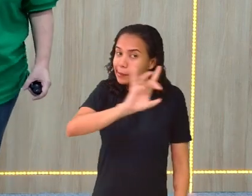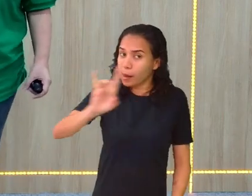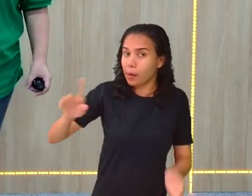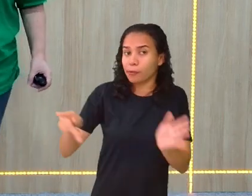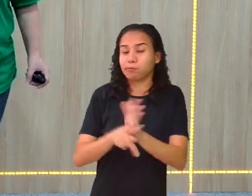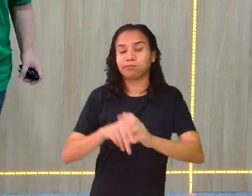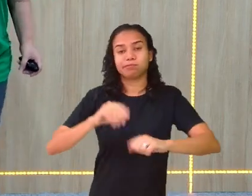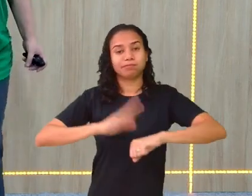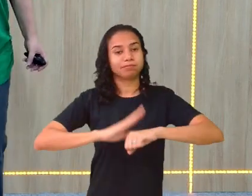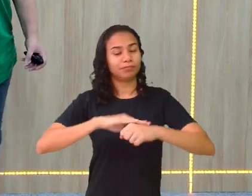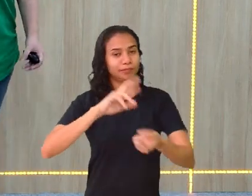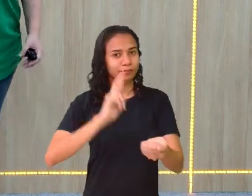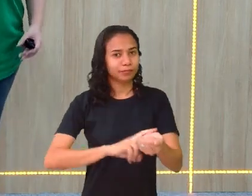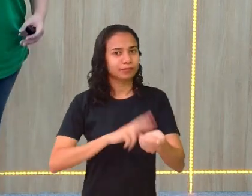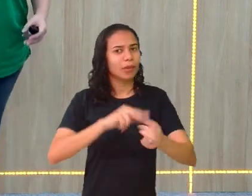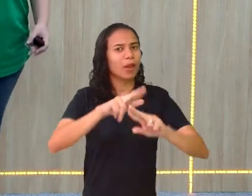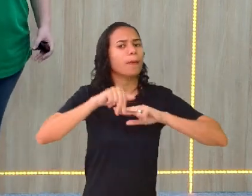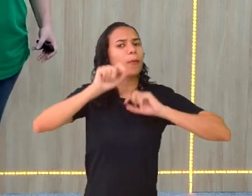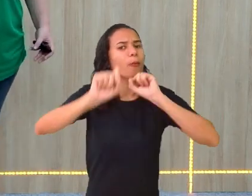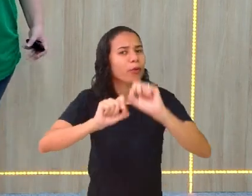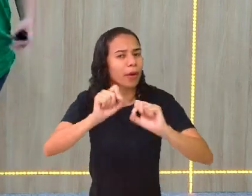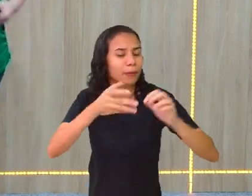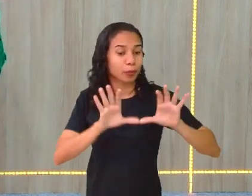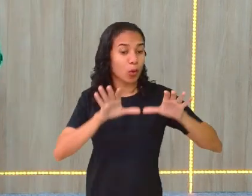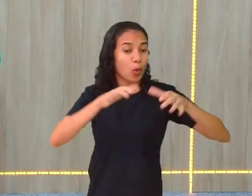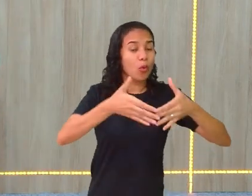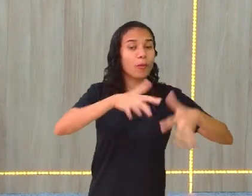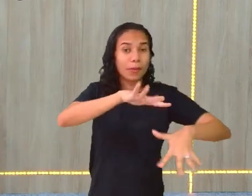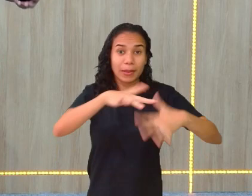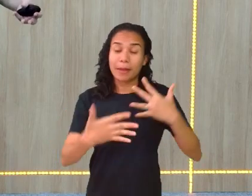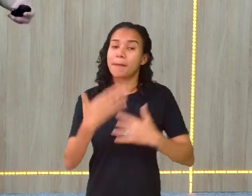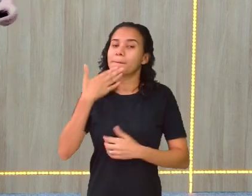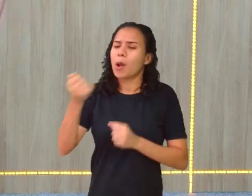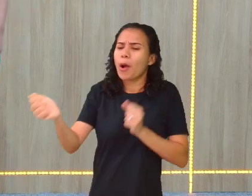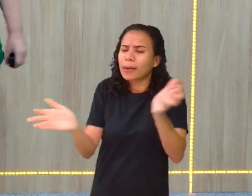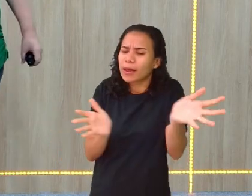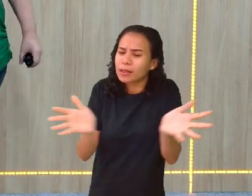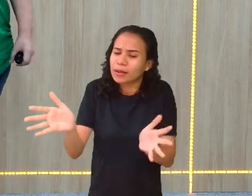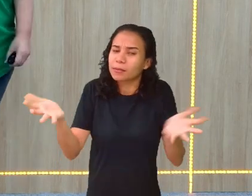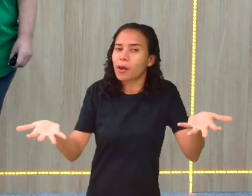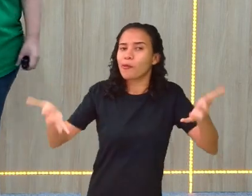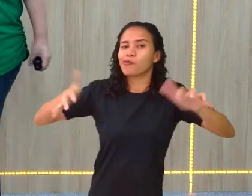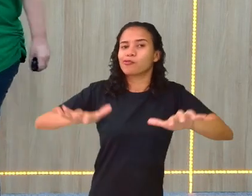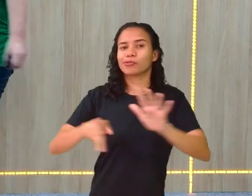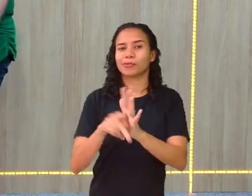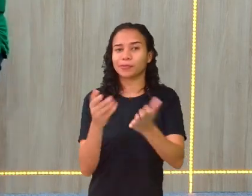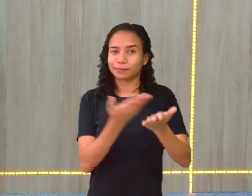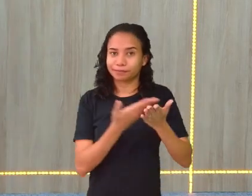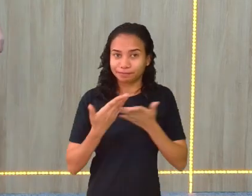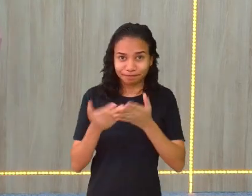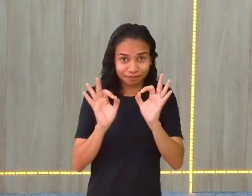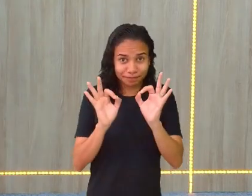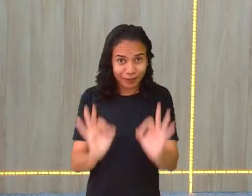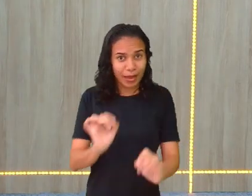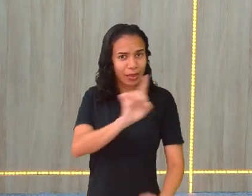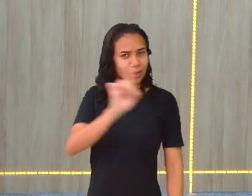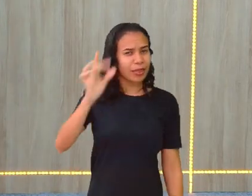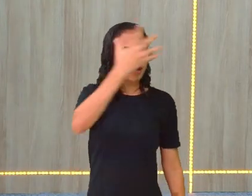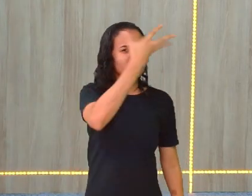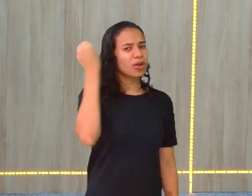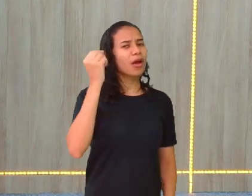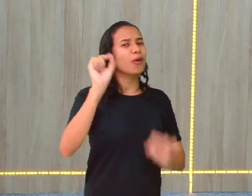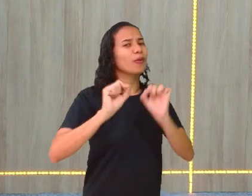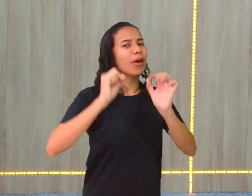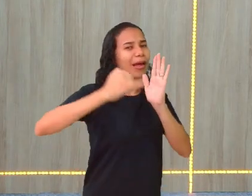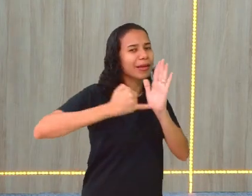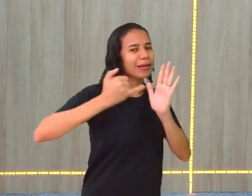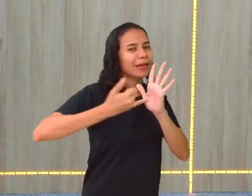ritmo. Para que a equipe de Libras dá maior acessibilidade a essa aula? Bem, não se esqueça de se